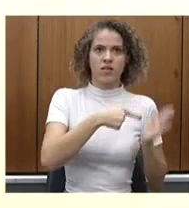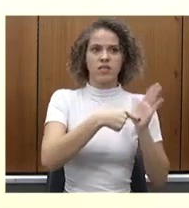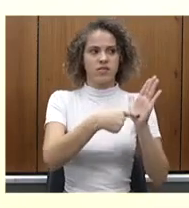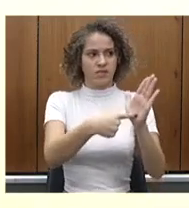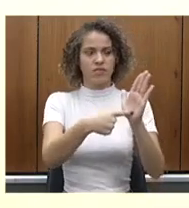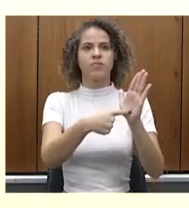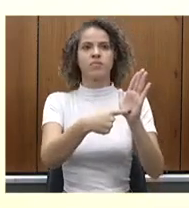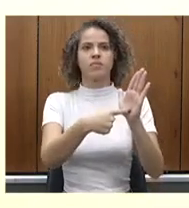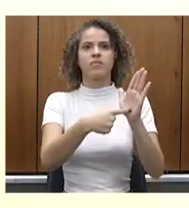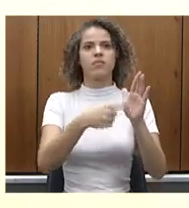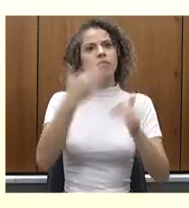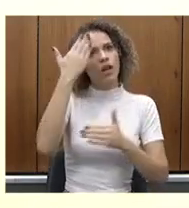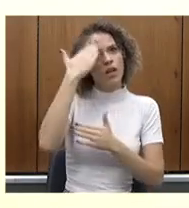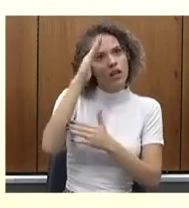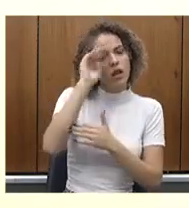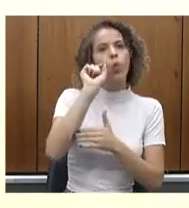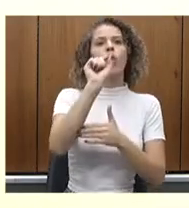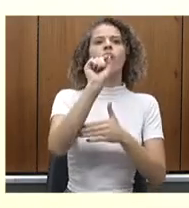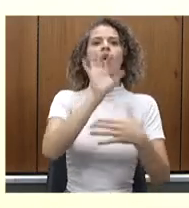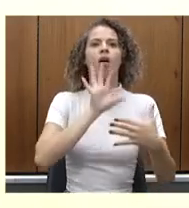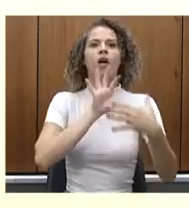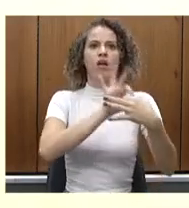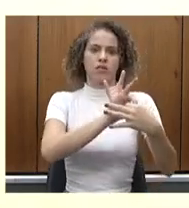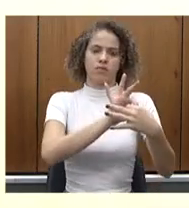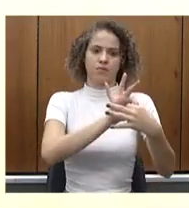e se entender adequado, também,